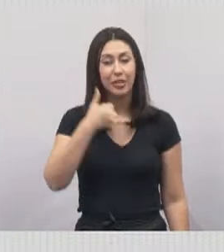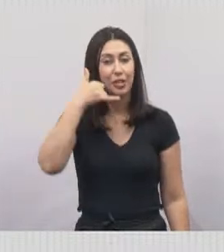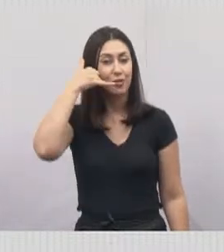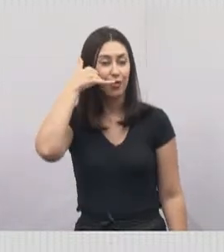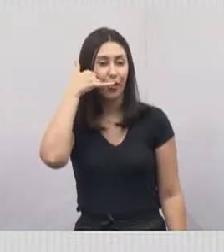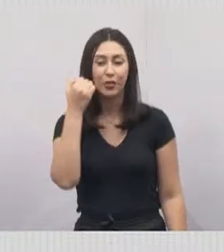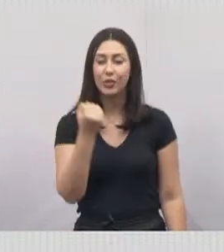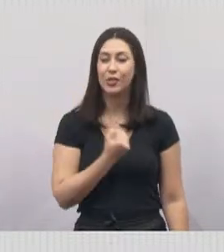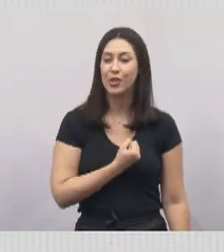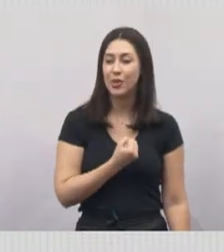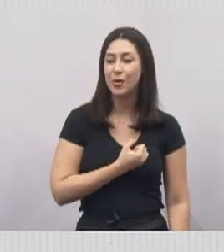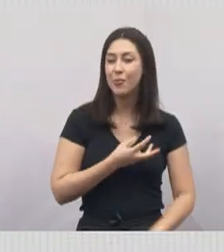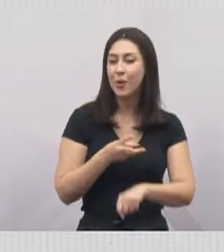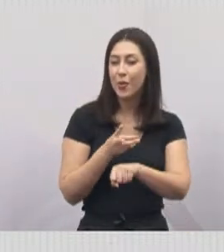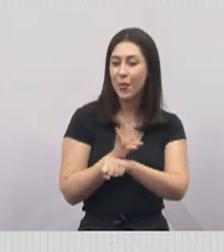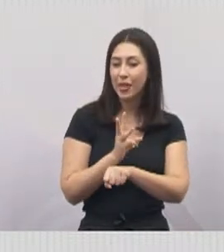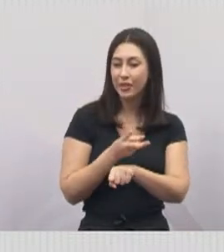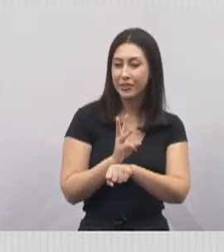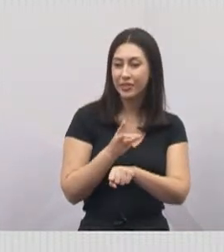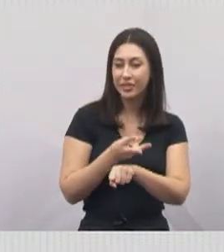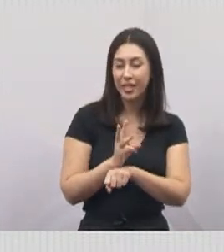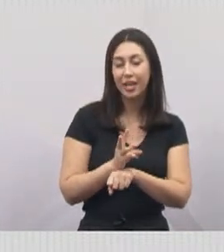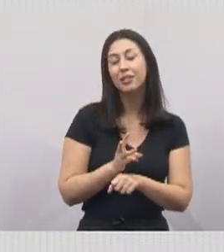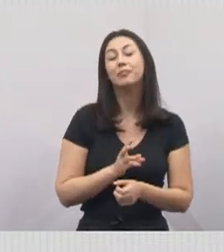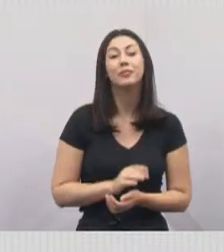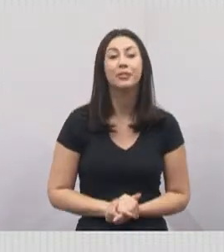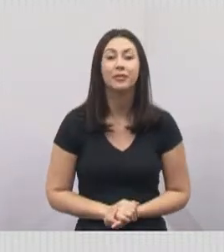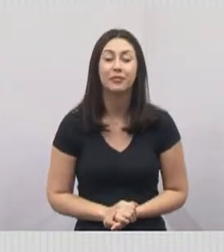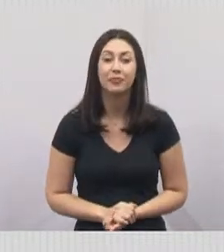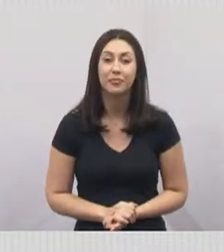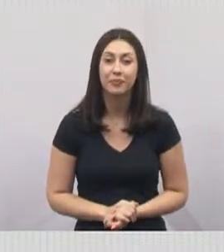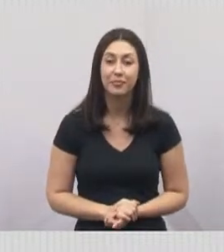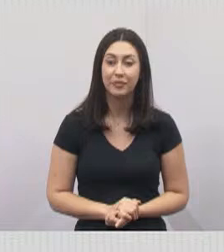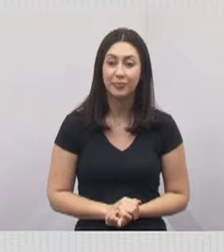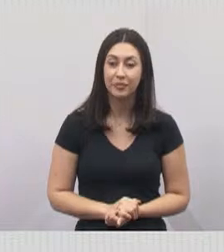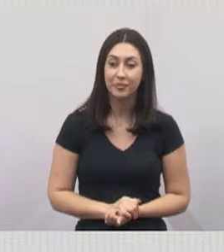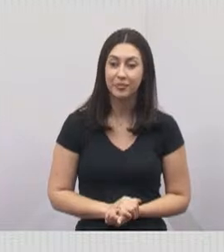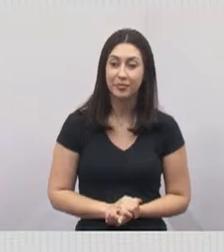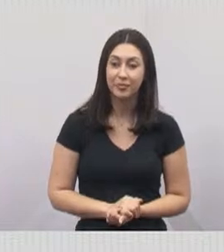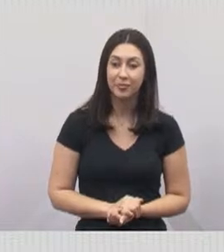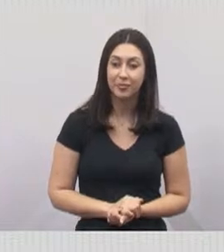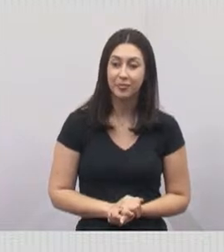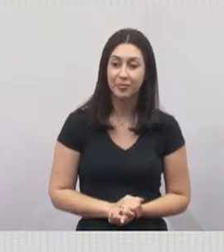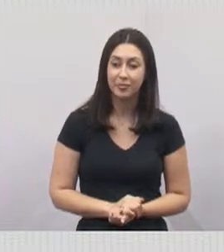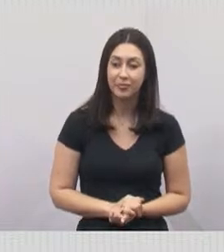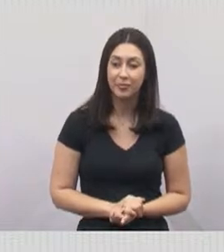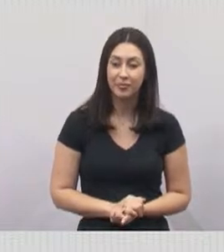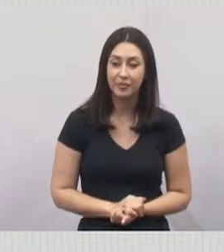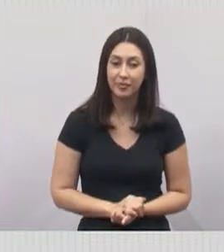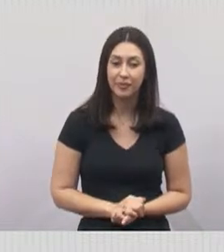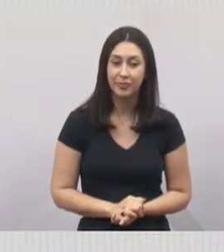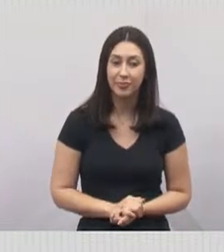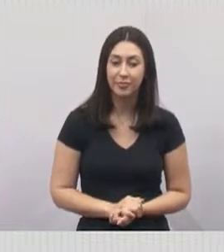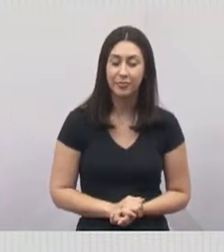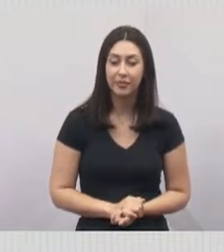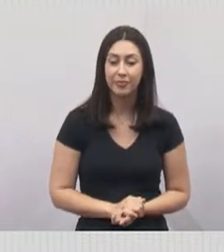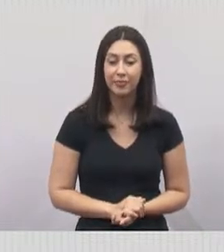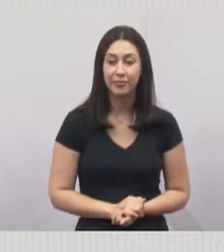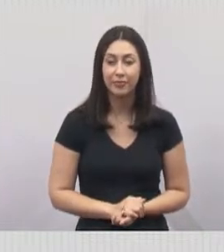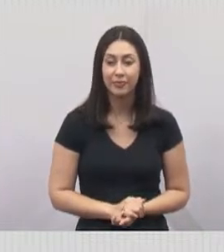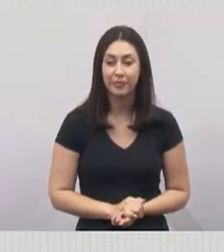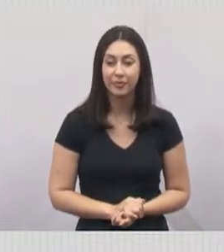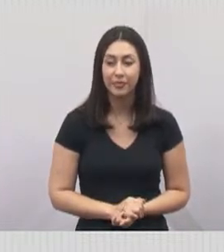-2205, o nosso WhatsApp, 99645